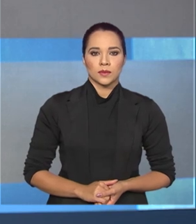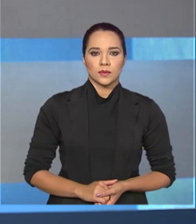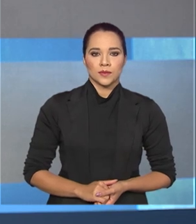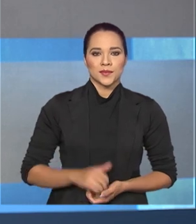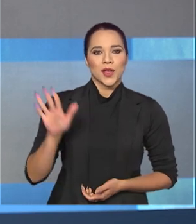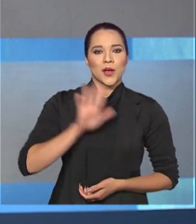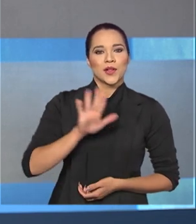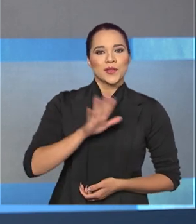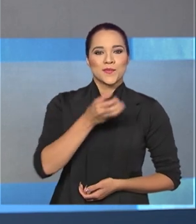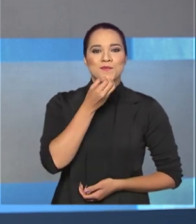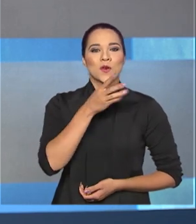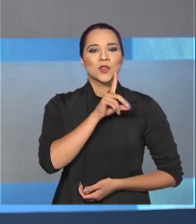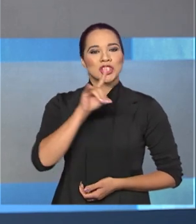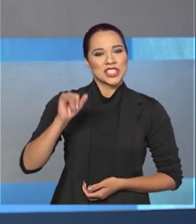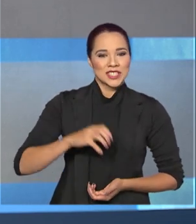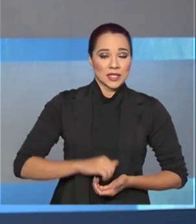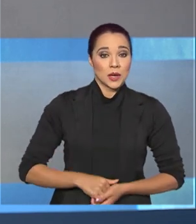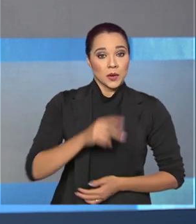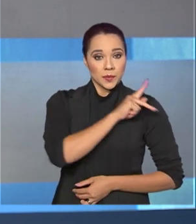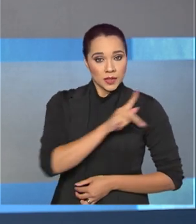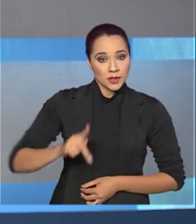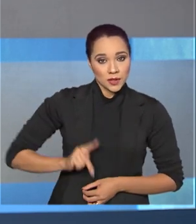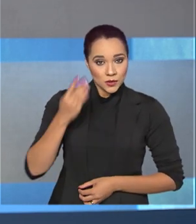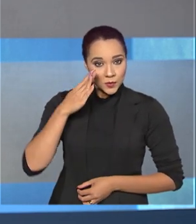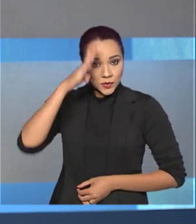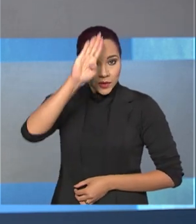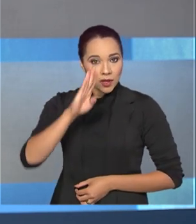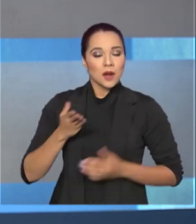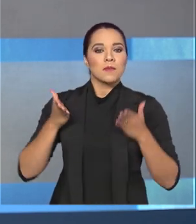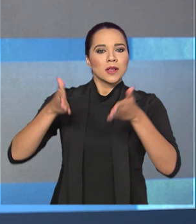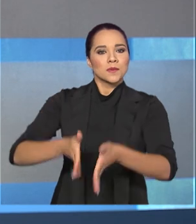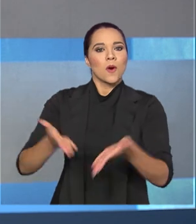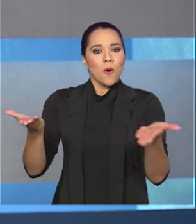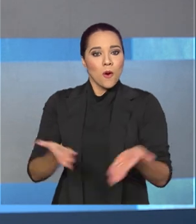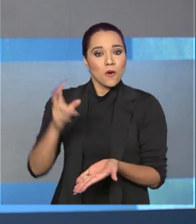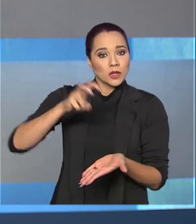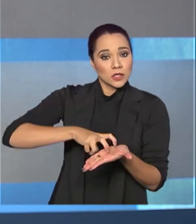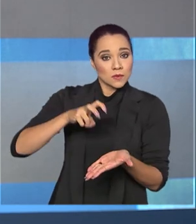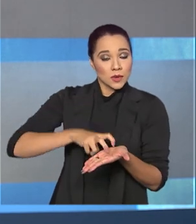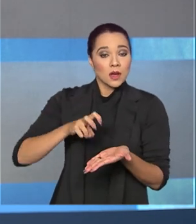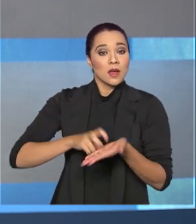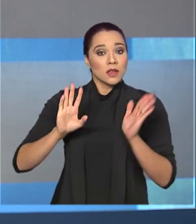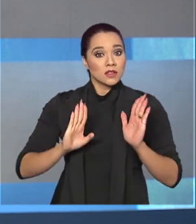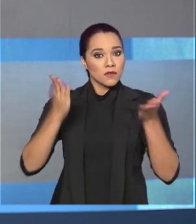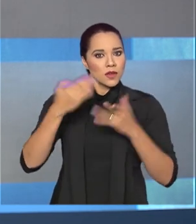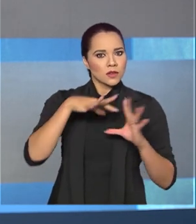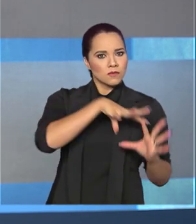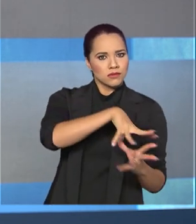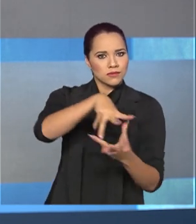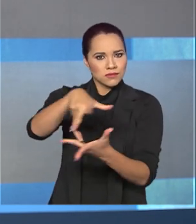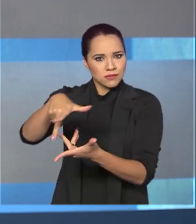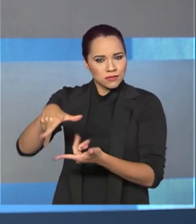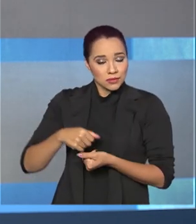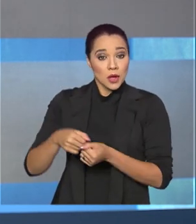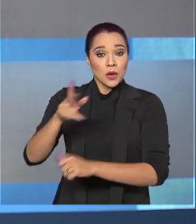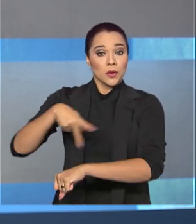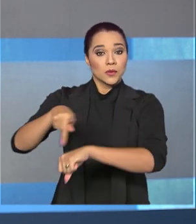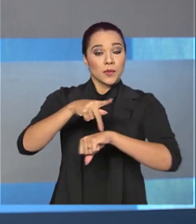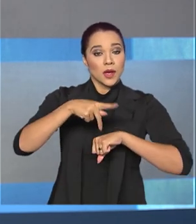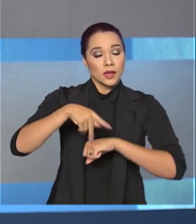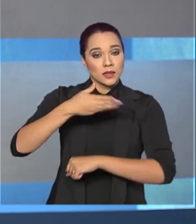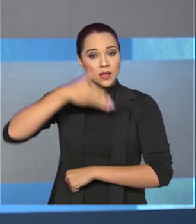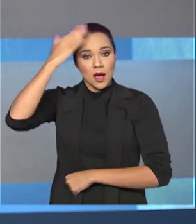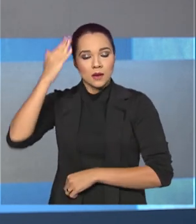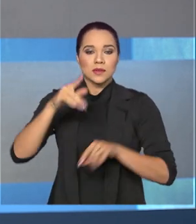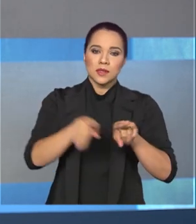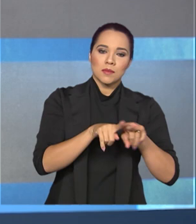Olá, bom dia. O presidente Jair Bolsonaro participou na manhã de hoje de eventos internacionais com países árabes e